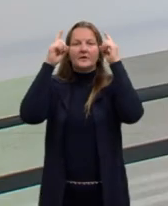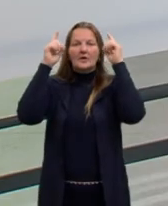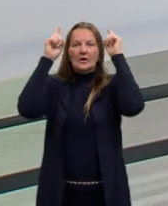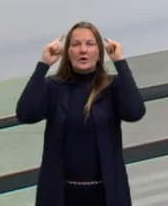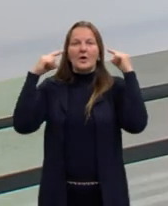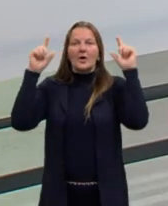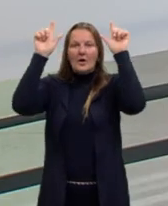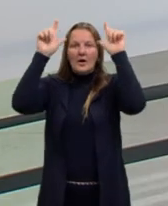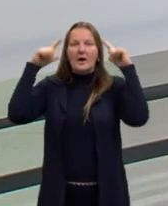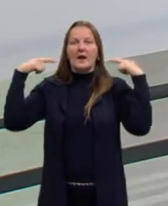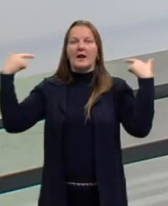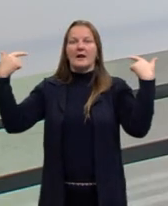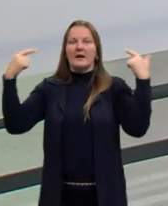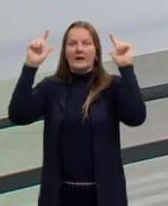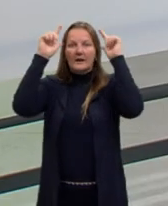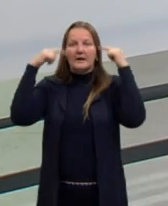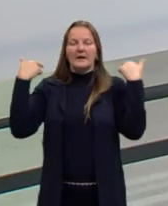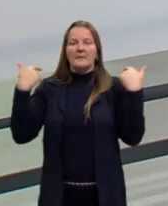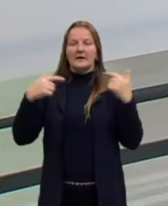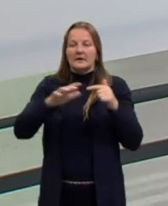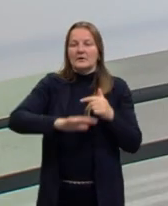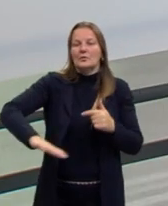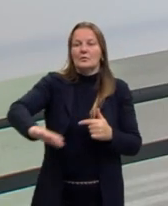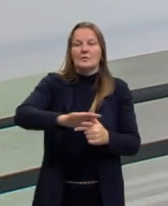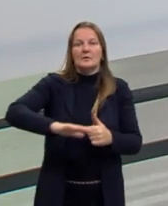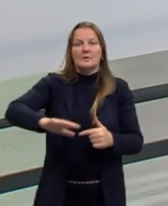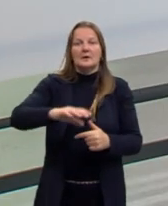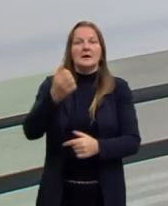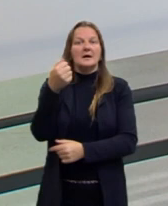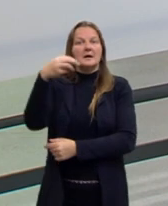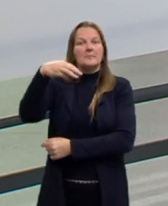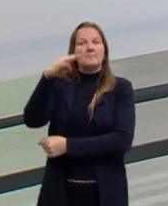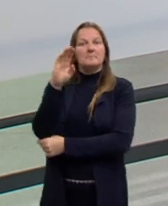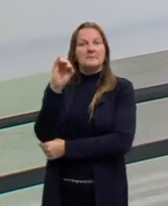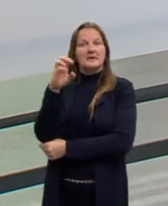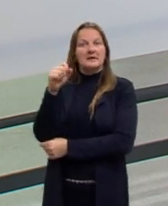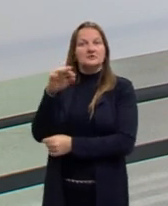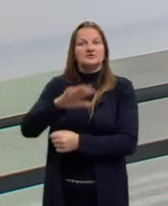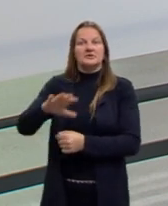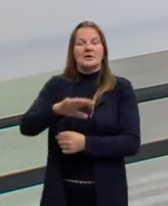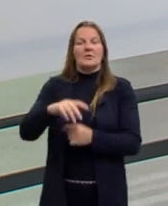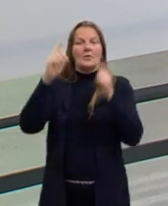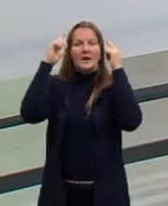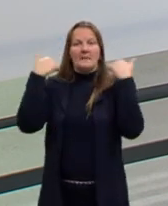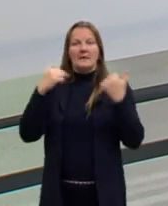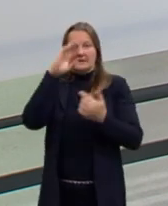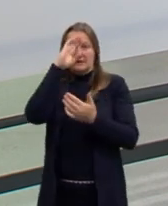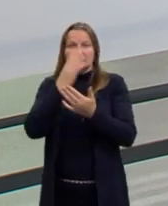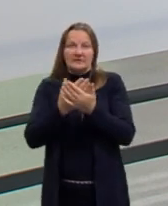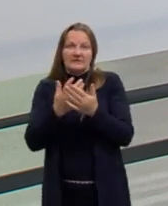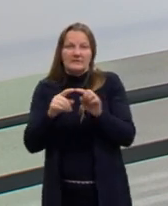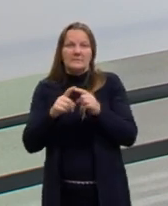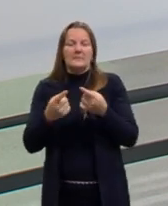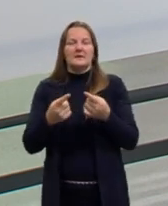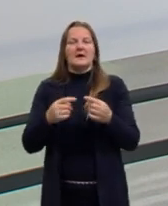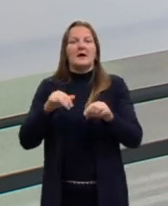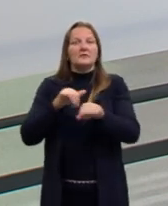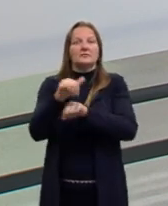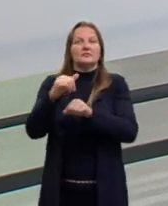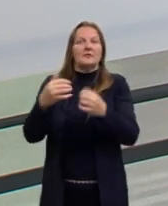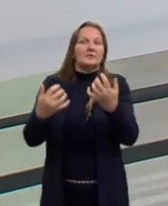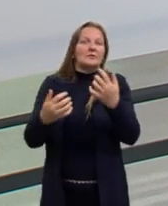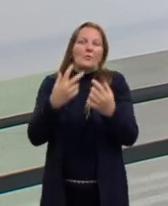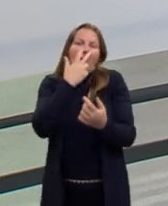O ambiente que vive. Então, essas mutações, elas ocorrem ao acaso. E, como eu falei, o